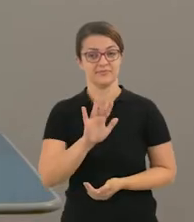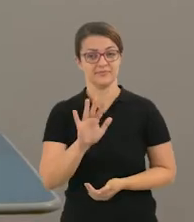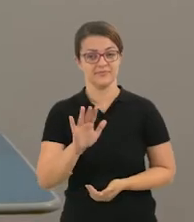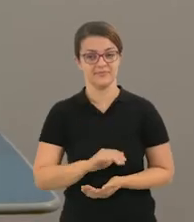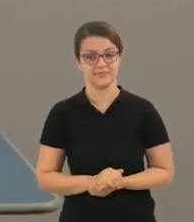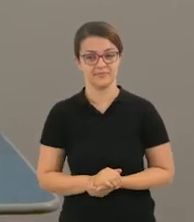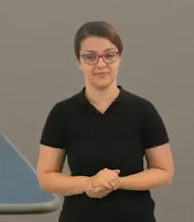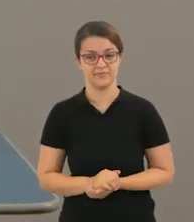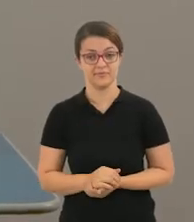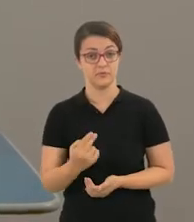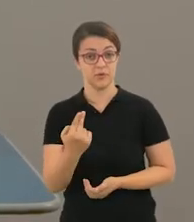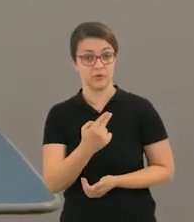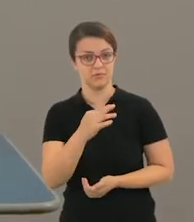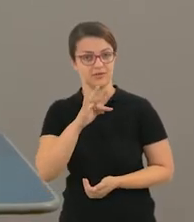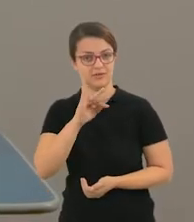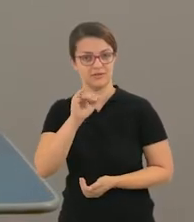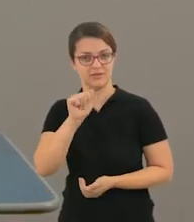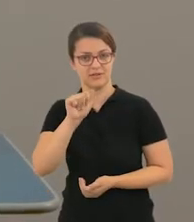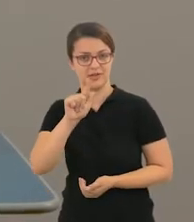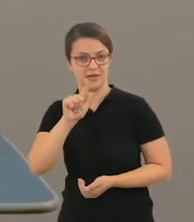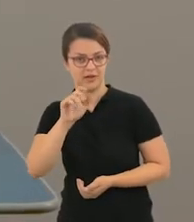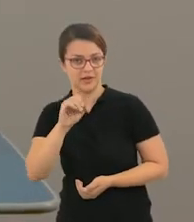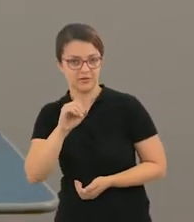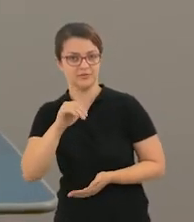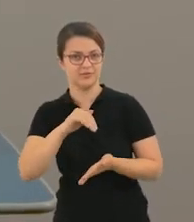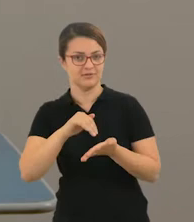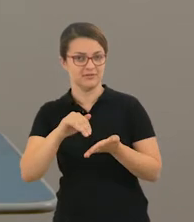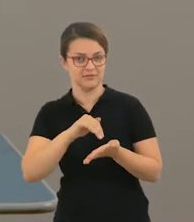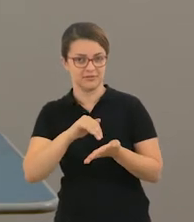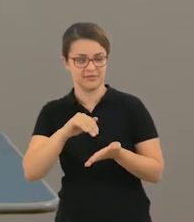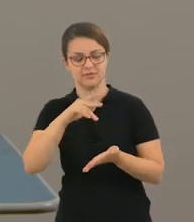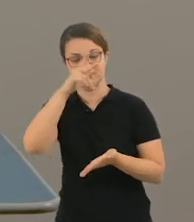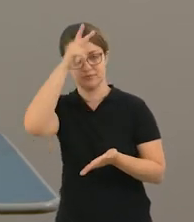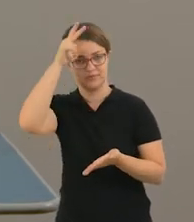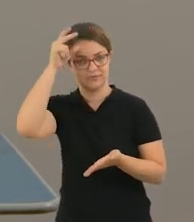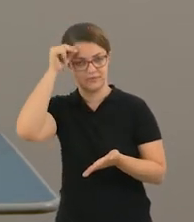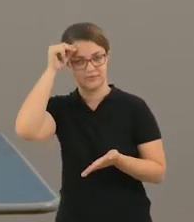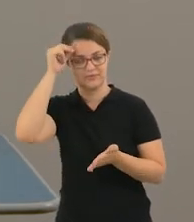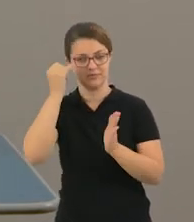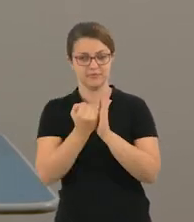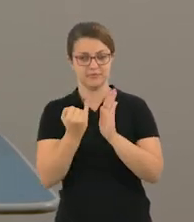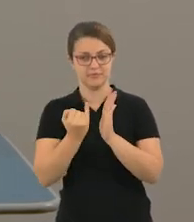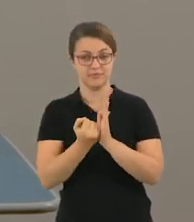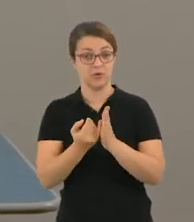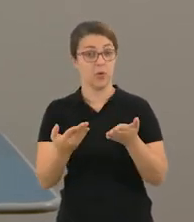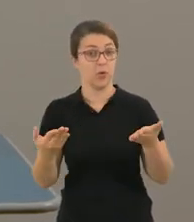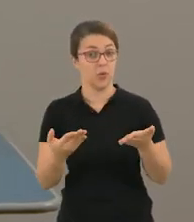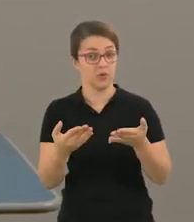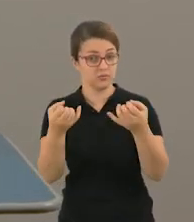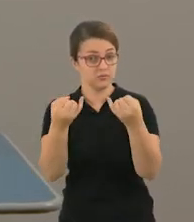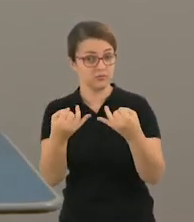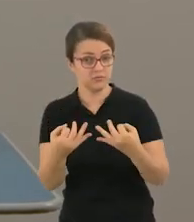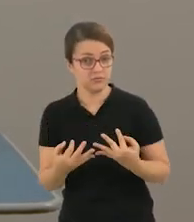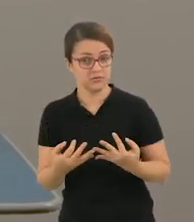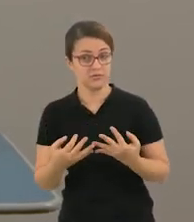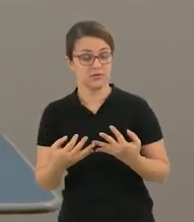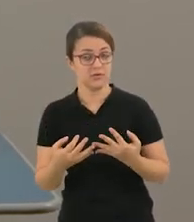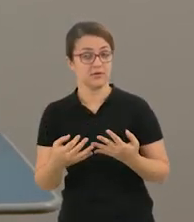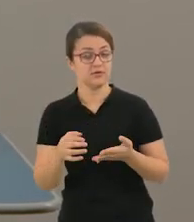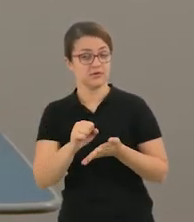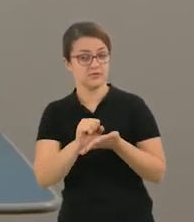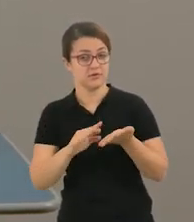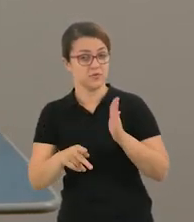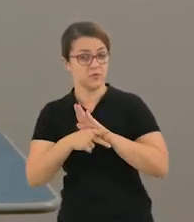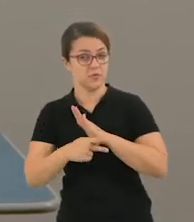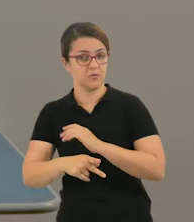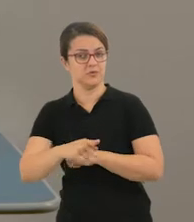Olá pessoal, eu sou o professor Tiago, direto da Secretaria Municipal de Itapevi, e hoje nós vamos falar um pouquinho sobre a lição do quinto